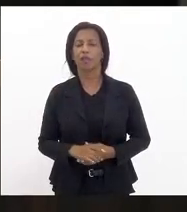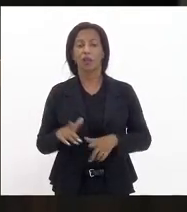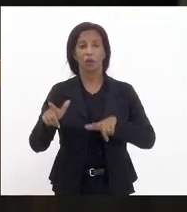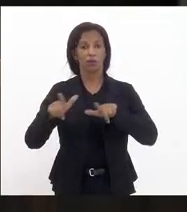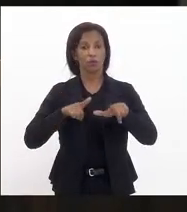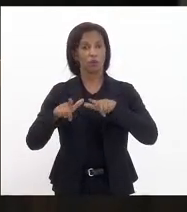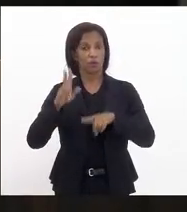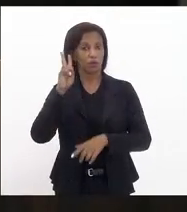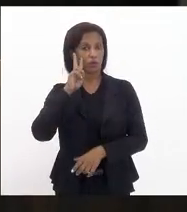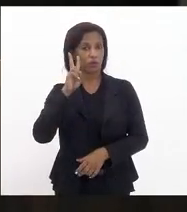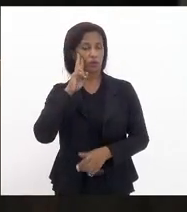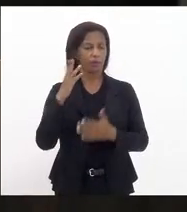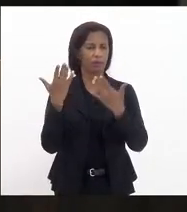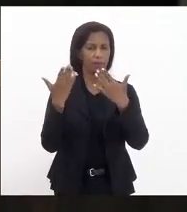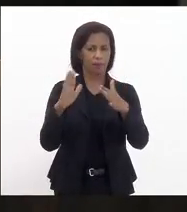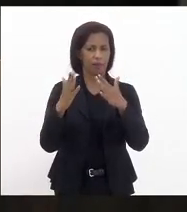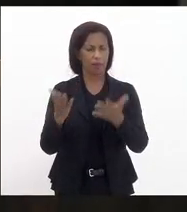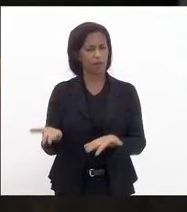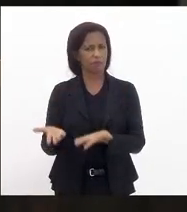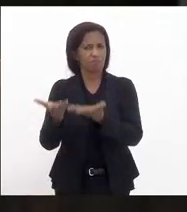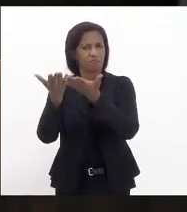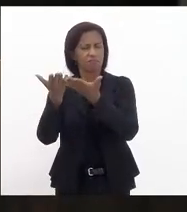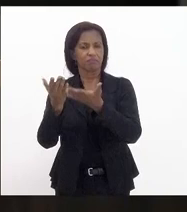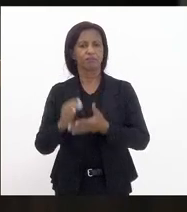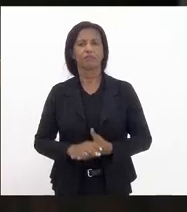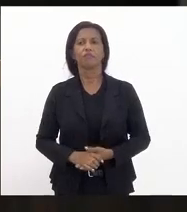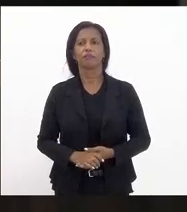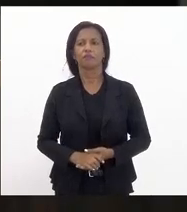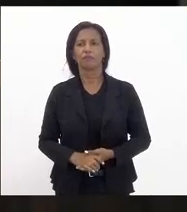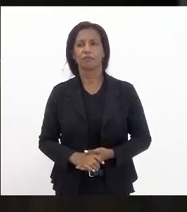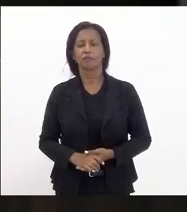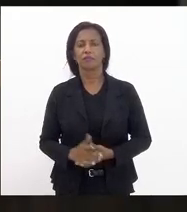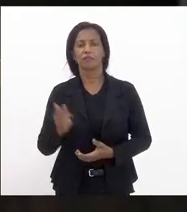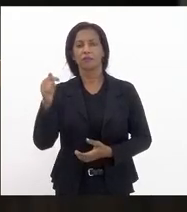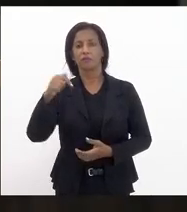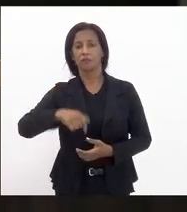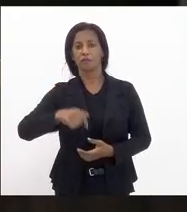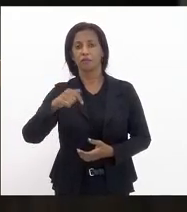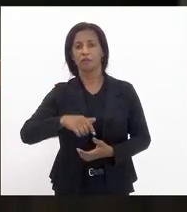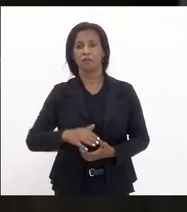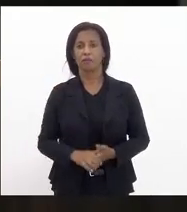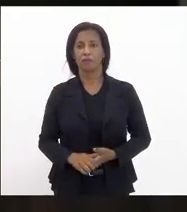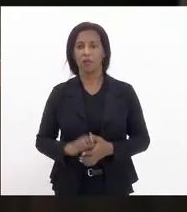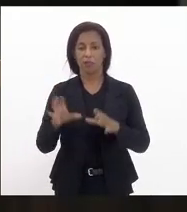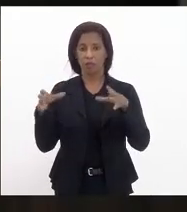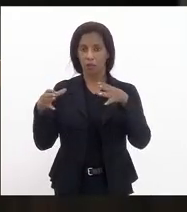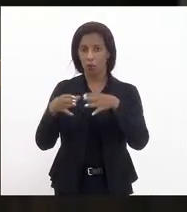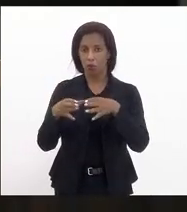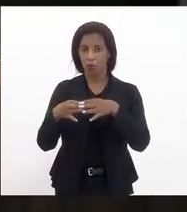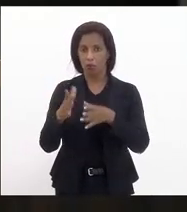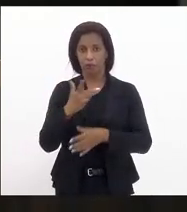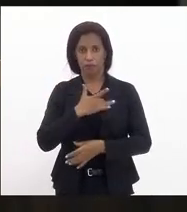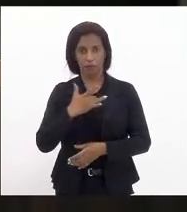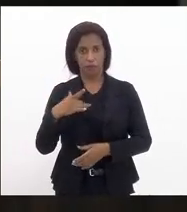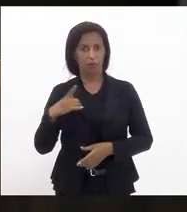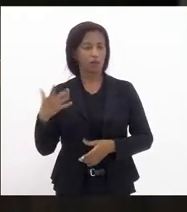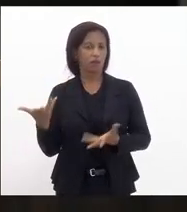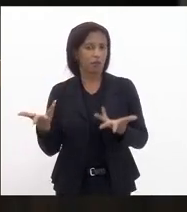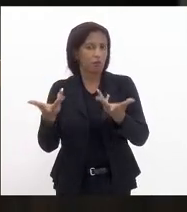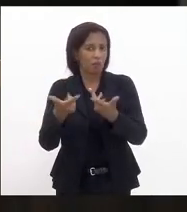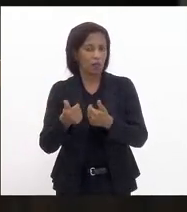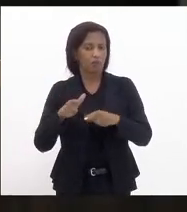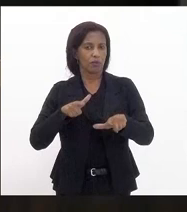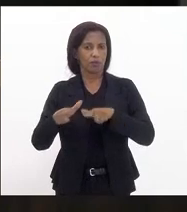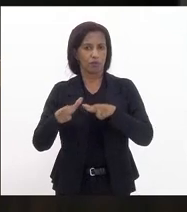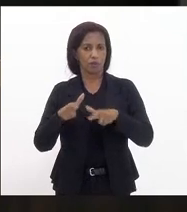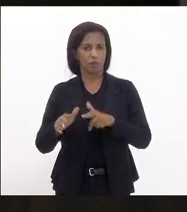histórica parabéns vossa excelência na condução dessa comissão de saúde tem feito um belíssimo trabalho